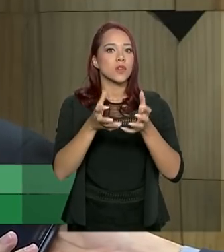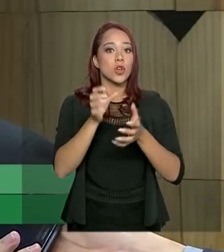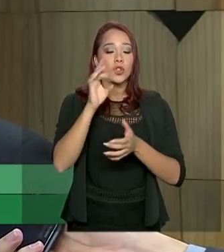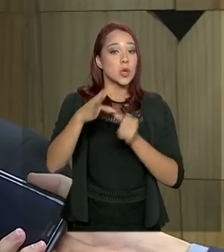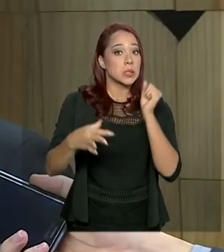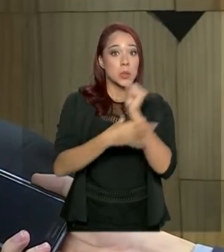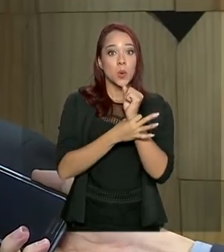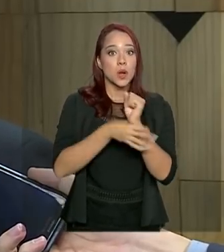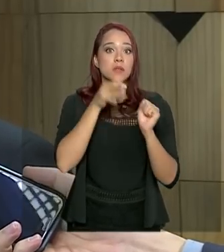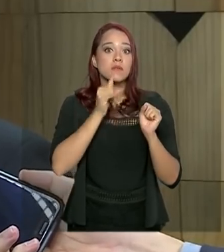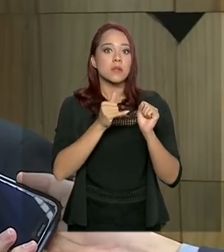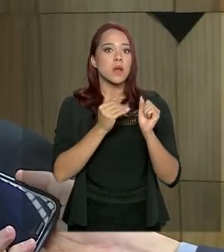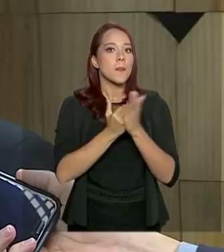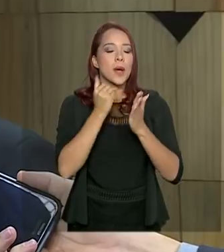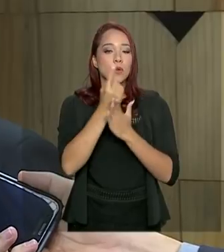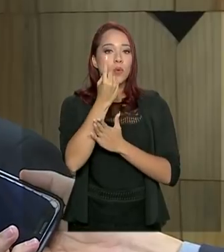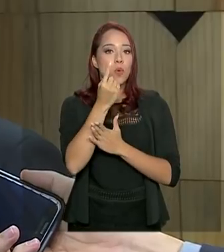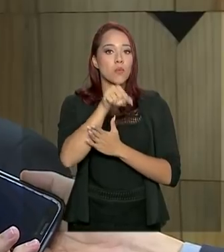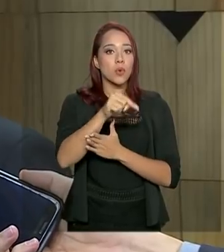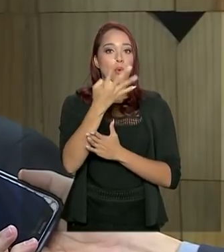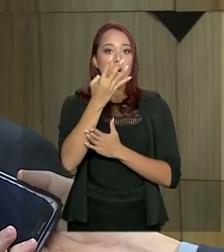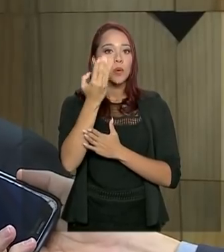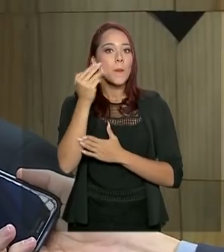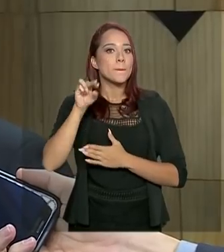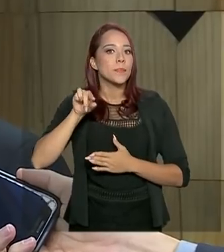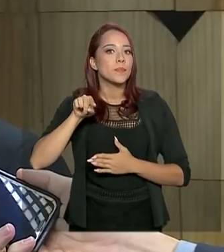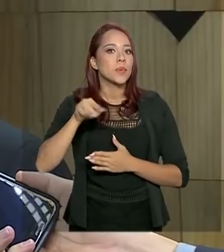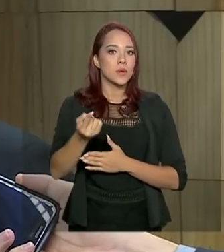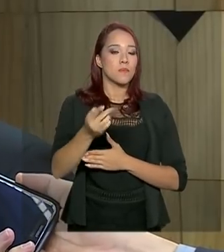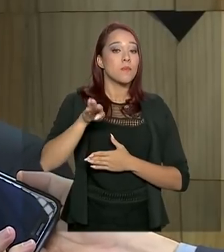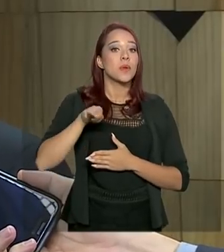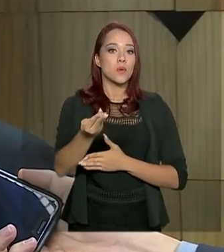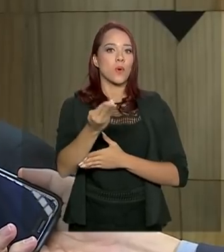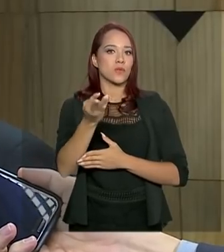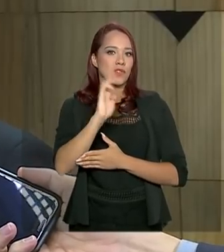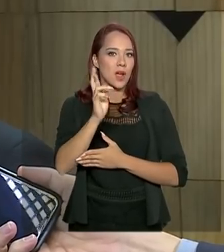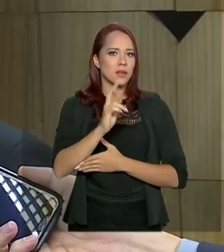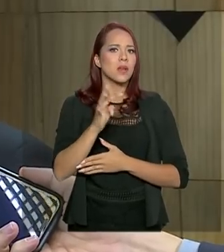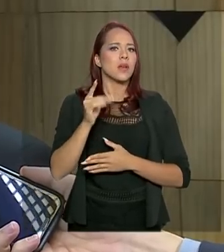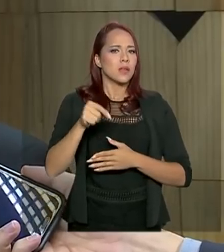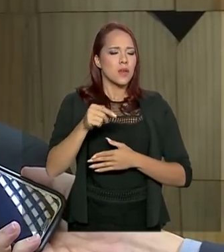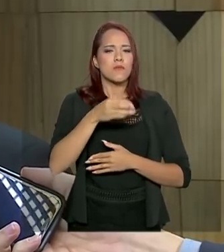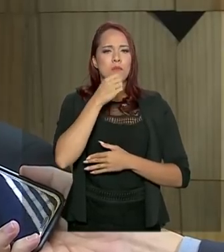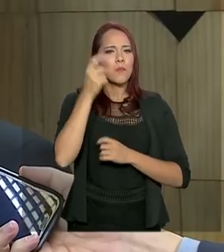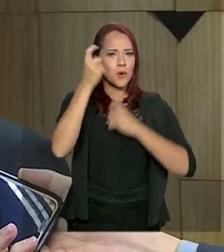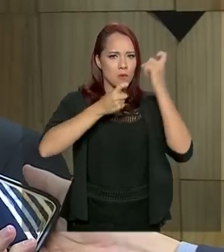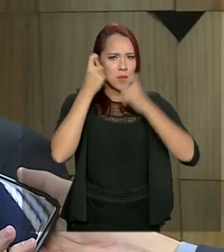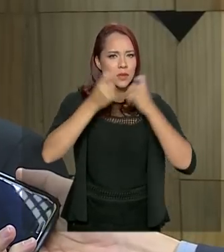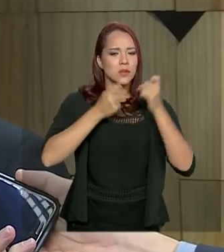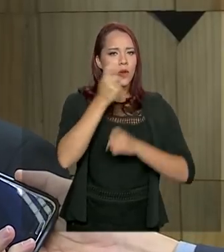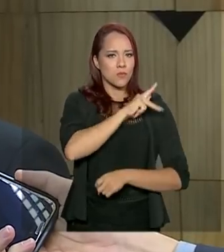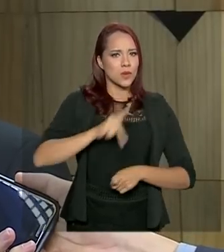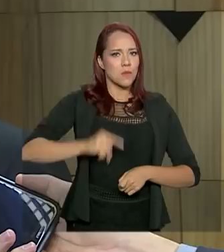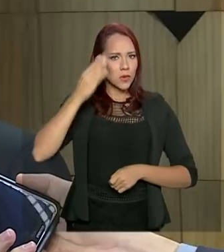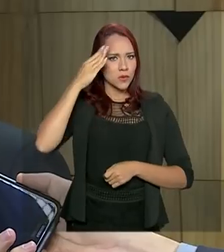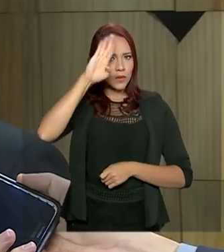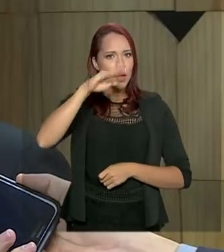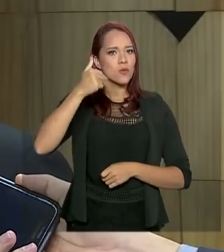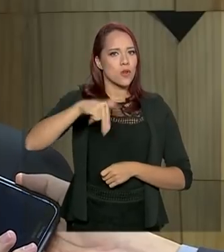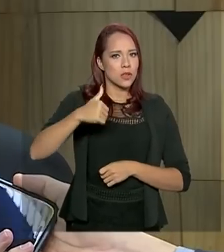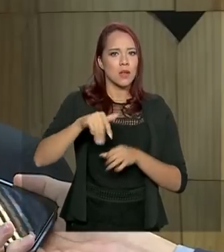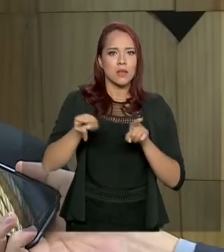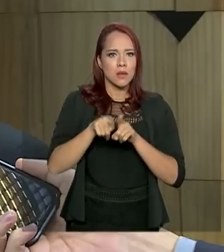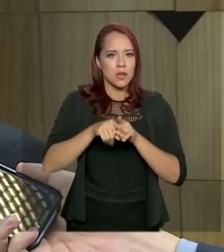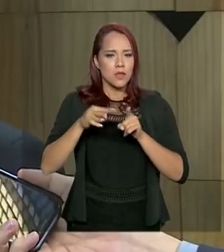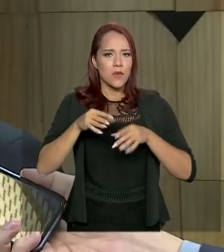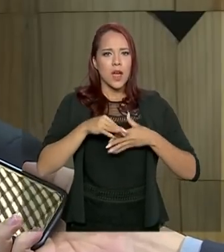segurança hídrica, foi mais de 1,4 bilhão do governo federal. Então, essa é a preocupação do presidente Jair Bolsonaro com a região Nordeste e com a transposição que vai levar a